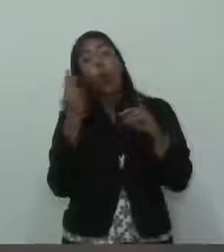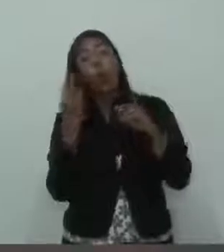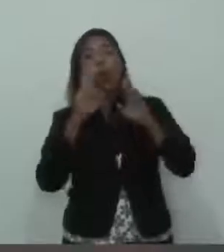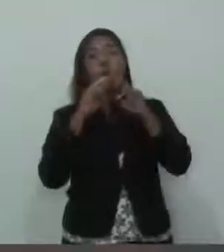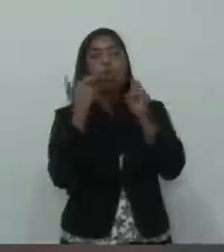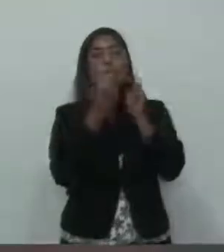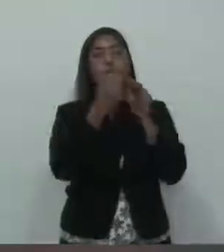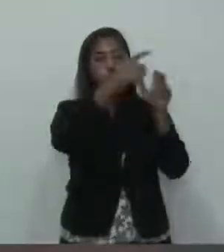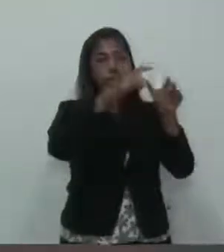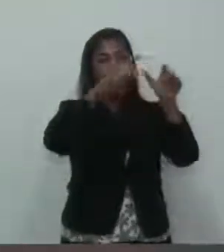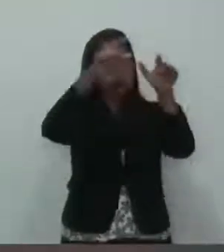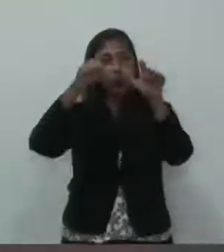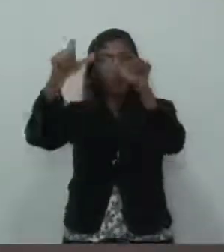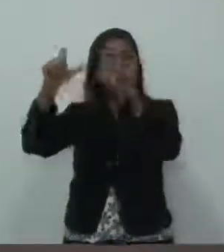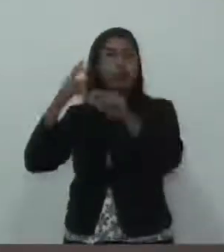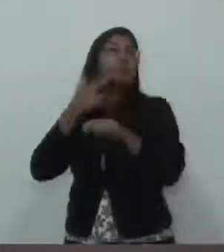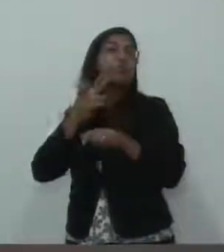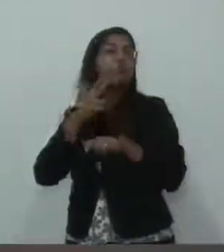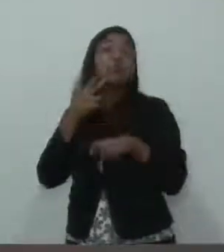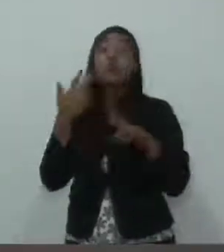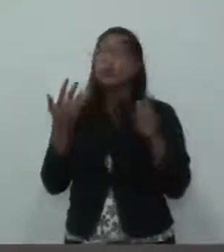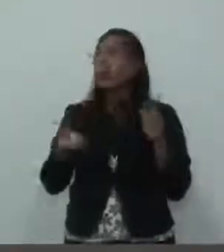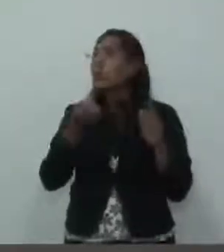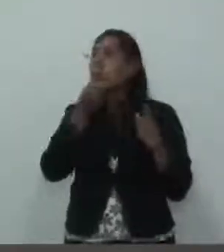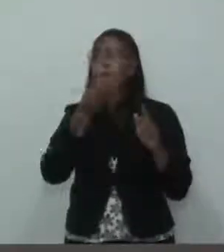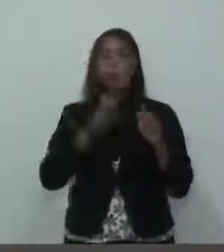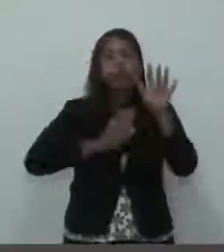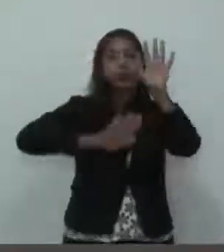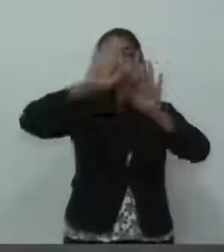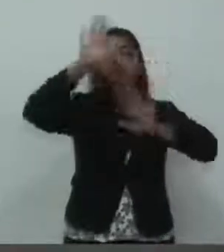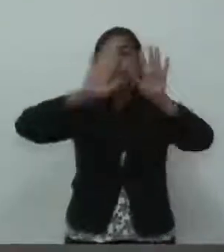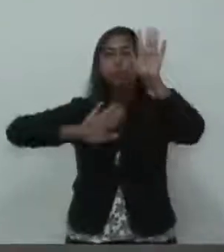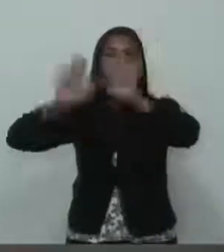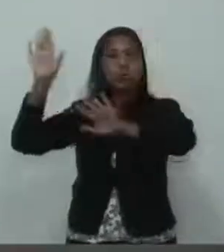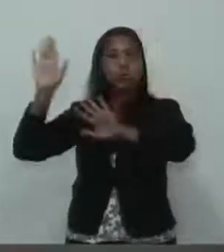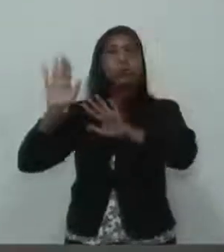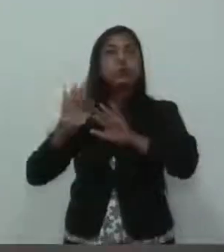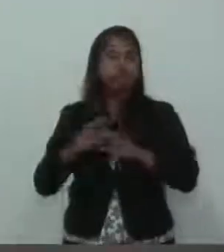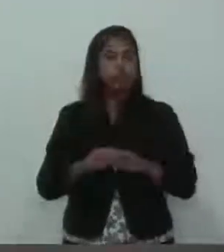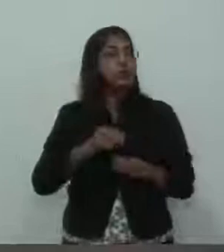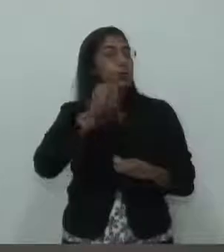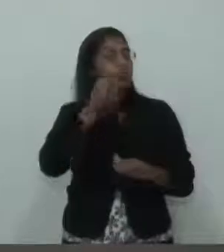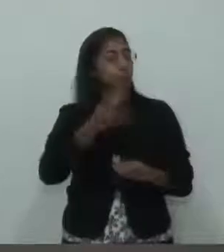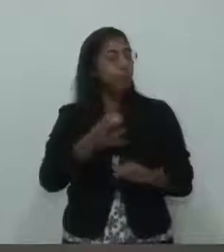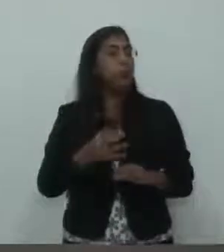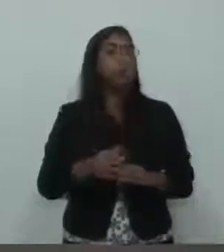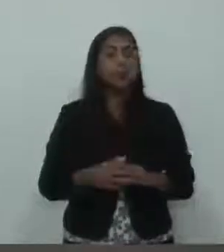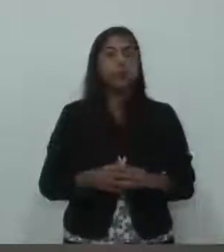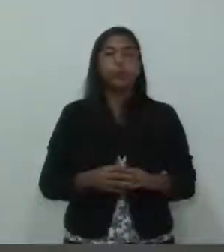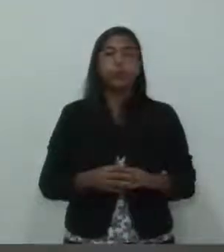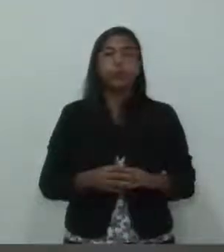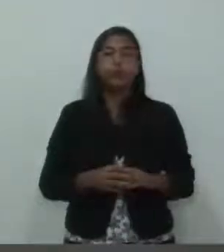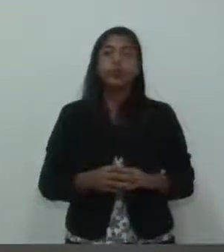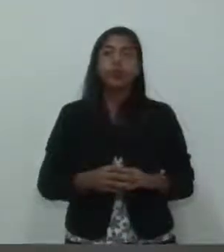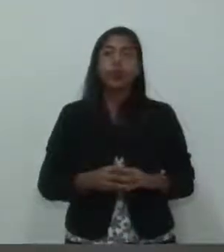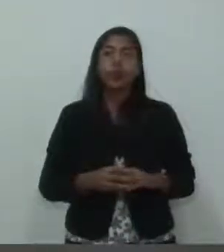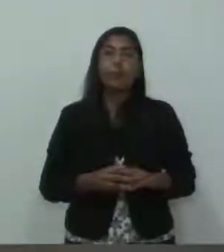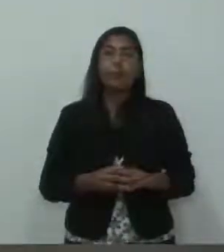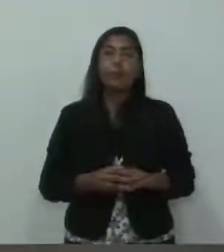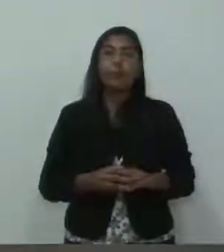debatendo. Isso é muito bom, a participação popular, envolvimento é muito bom. E, quiçá, fossem todas